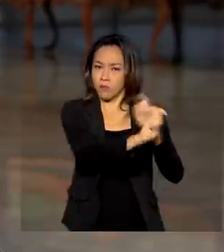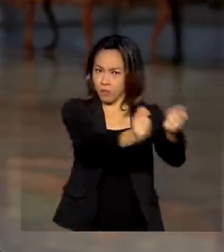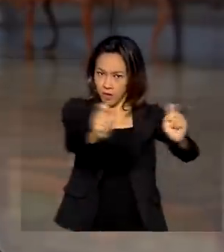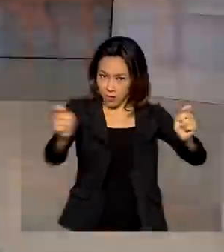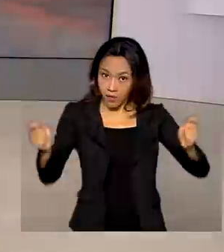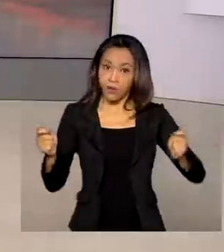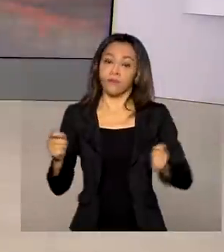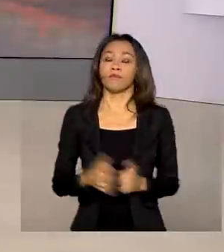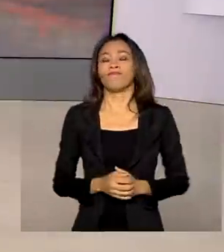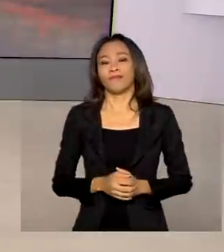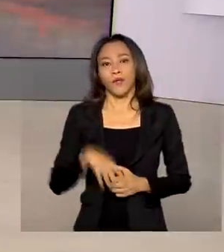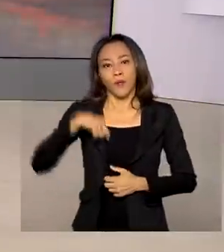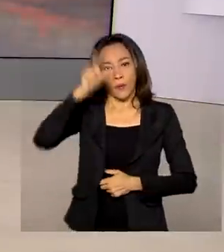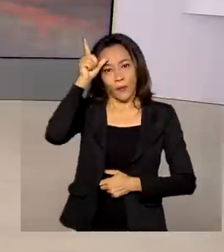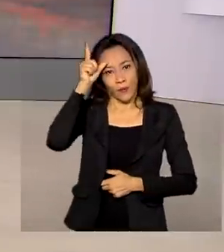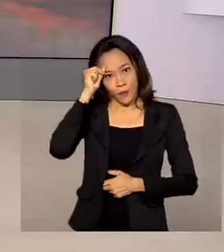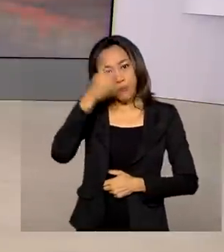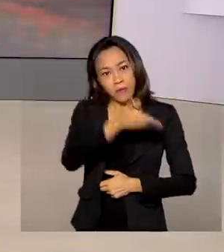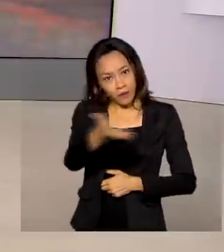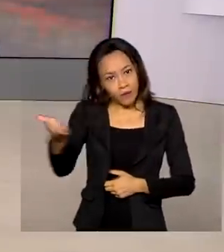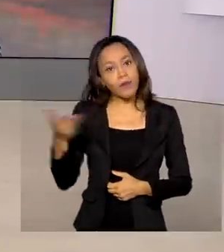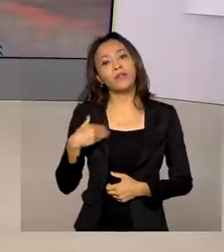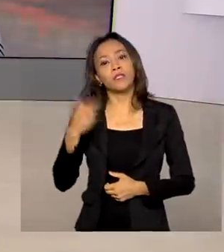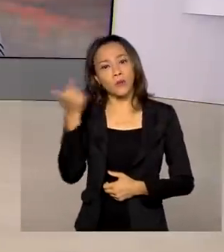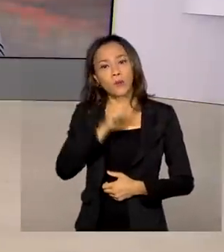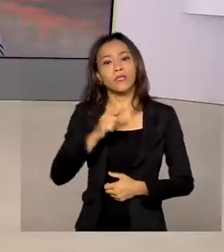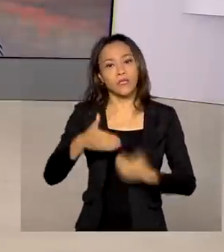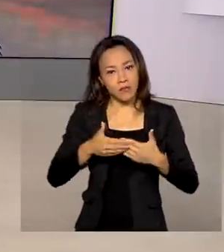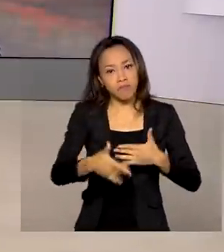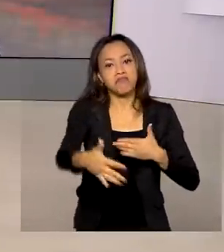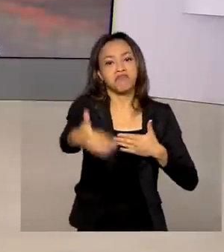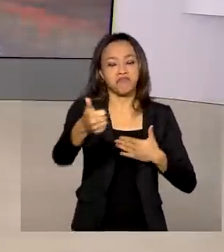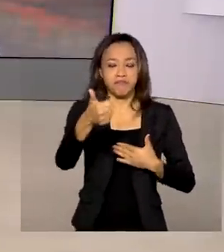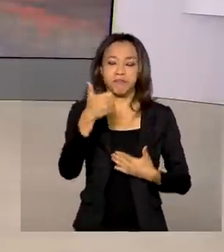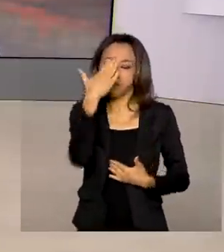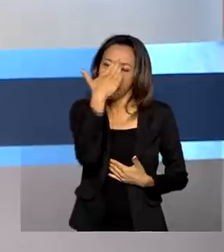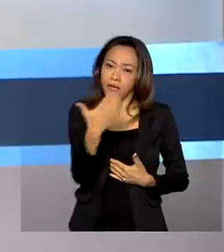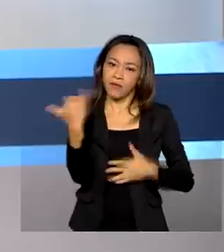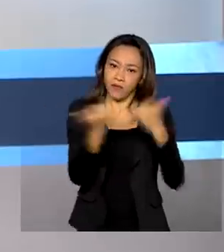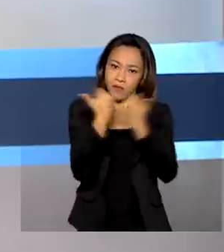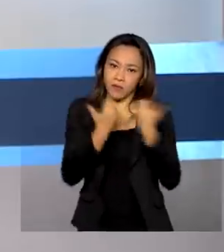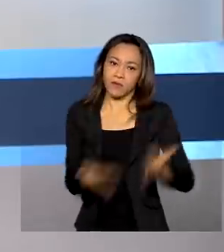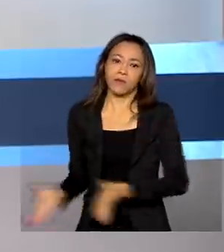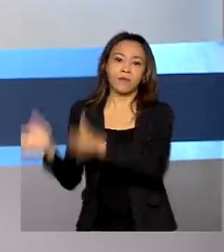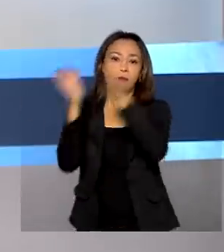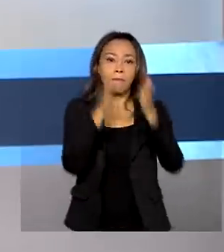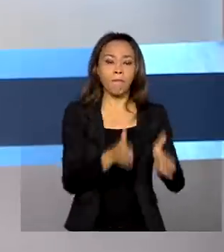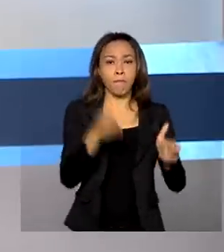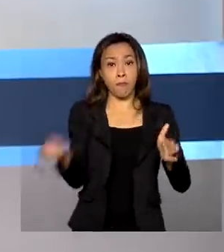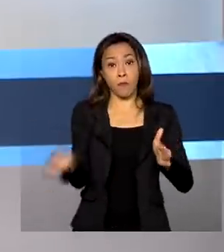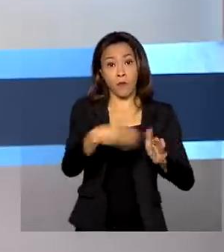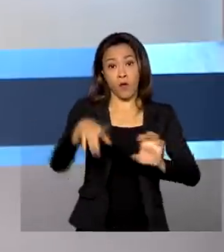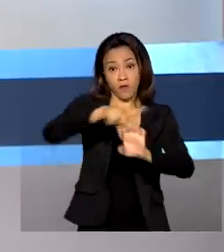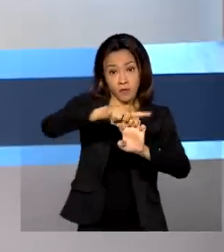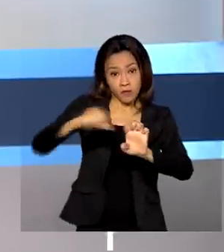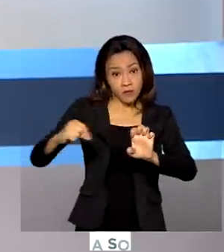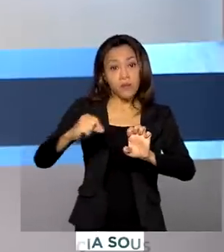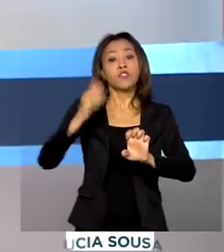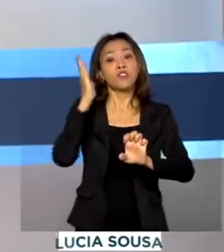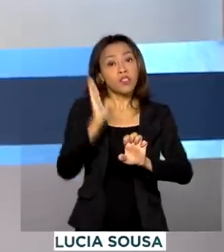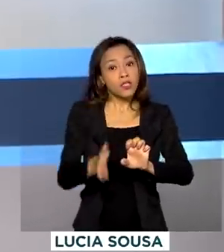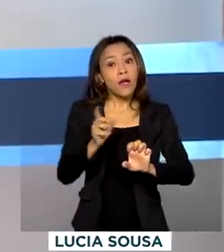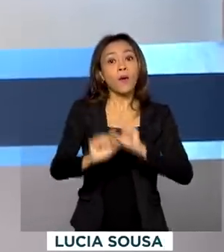certo, Marcinho. Um fôlego a mais aí para enfrentar esse momento. Obrigada pelas suas informações. Novos empreendimentos foram